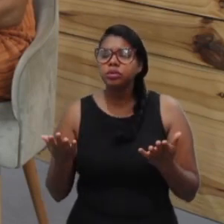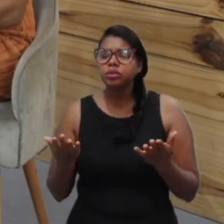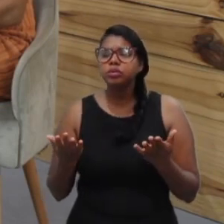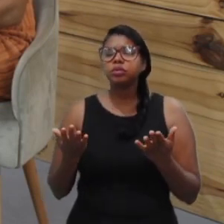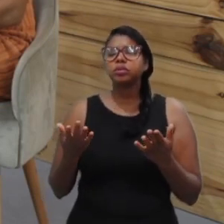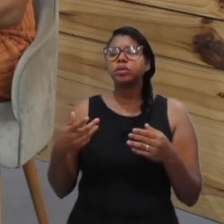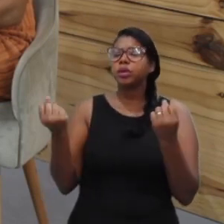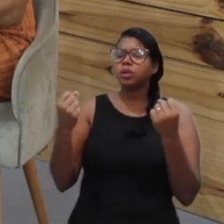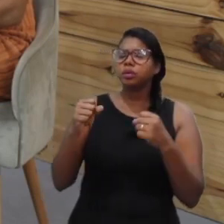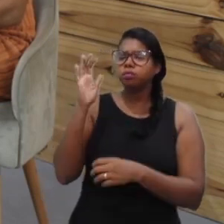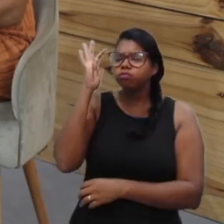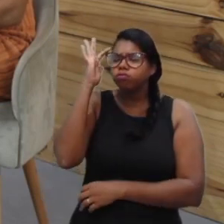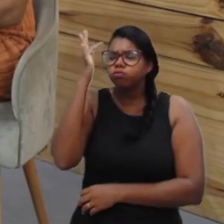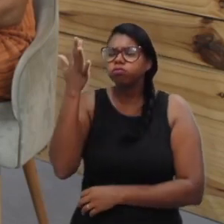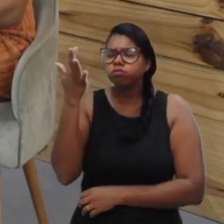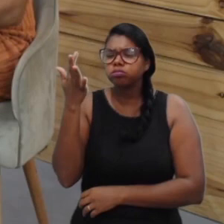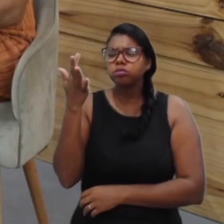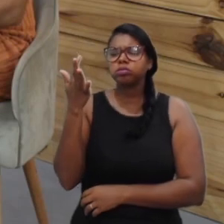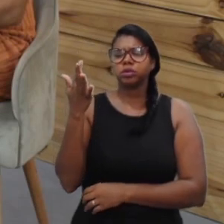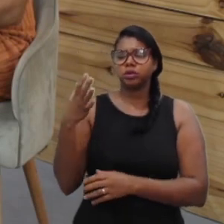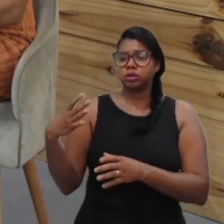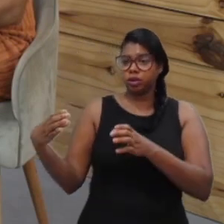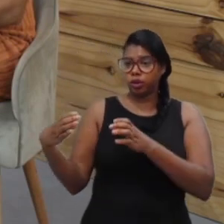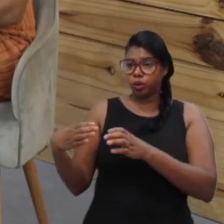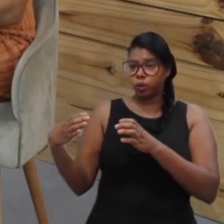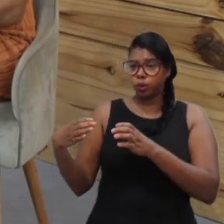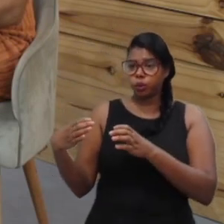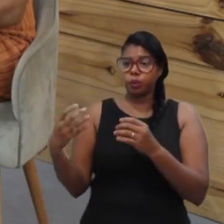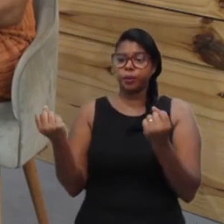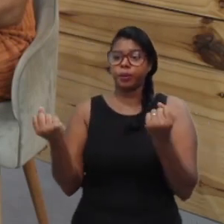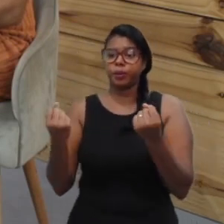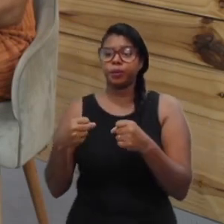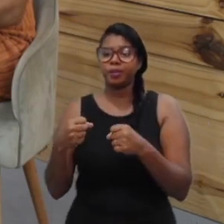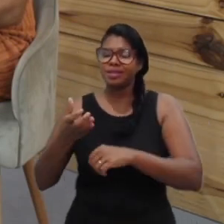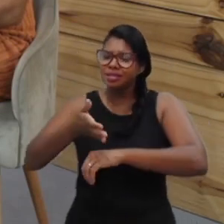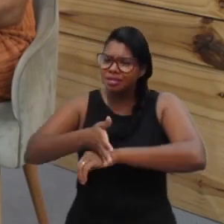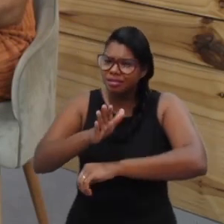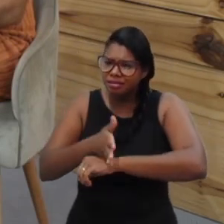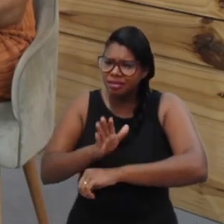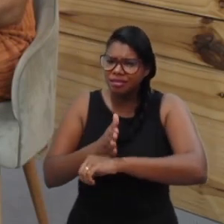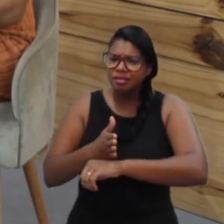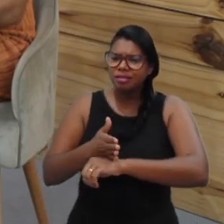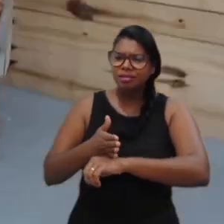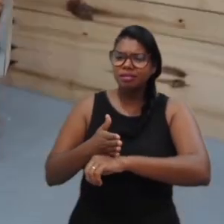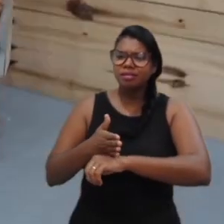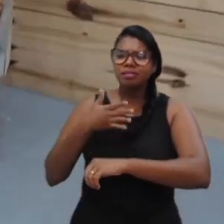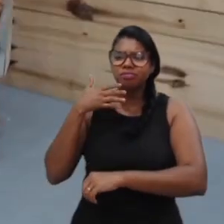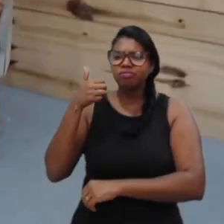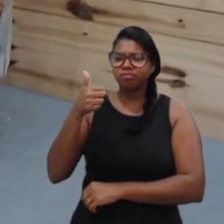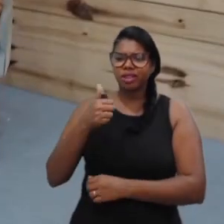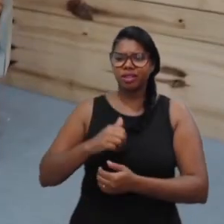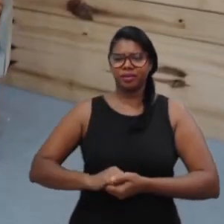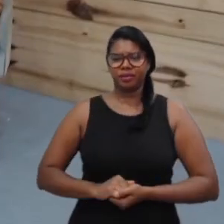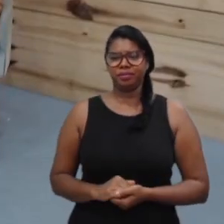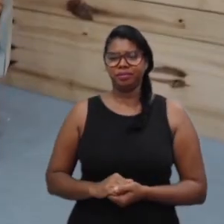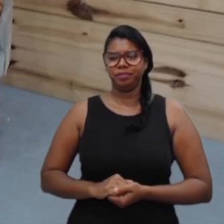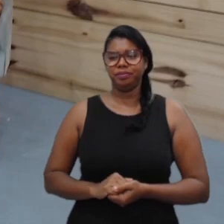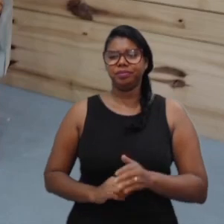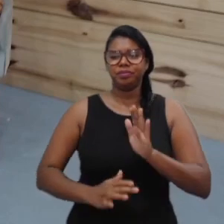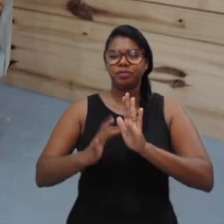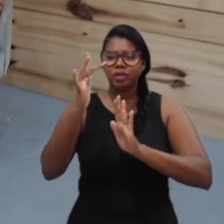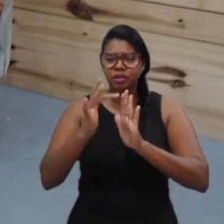que aquela equipe precisa ser treinada? Aí eu vou levantar históricos,